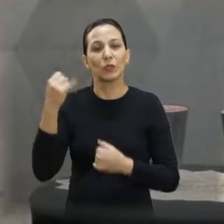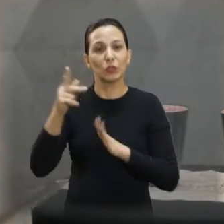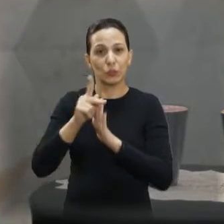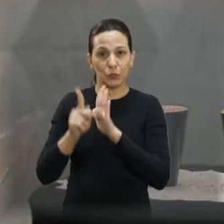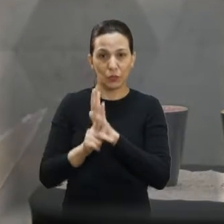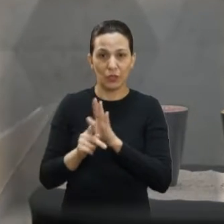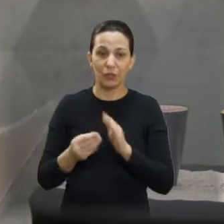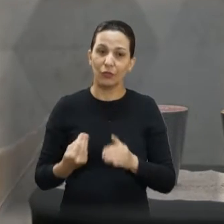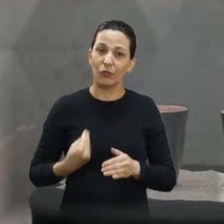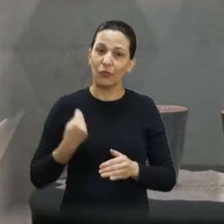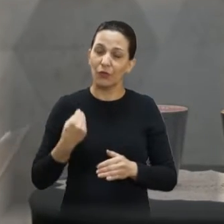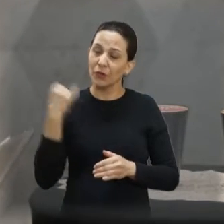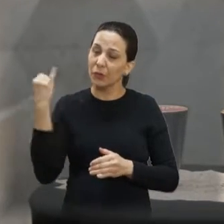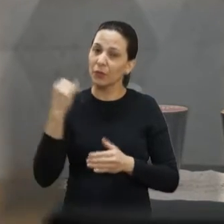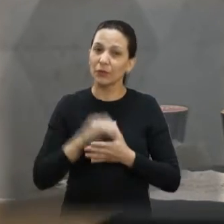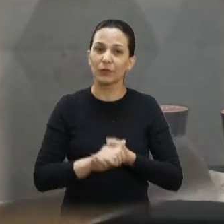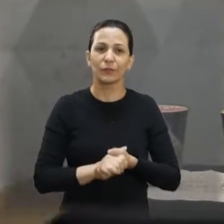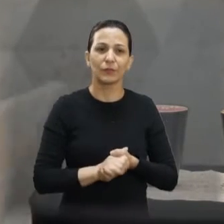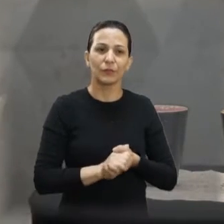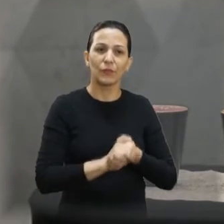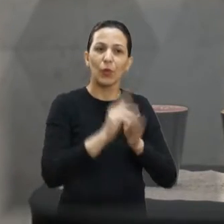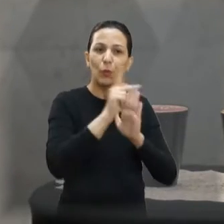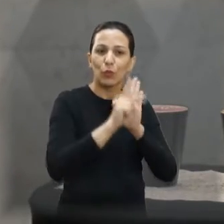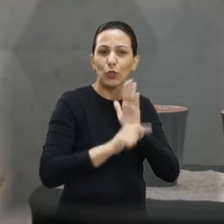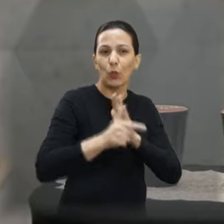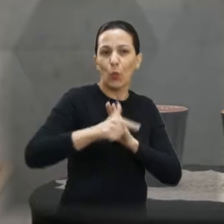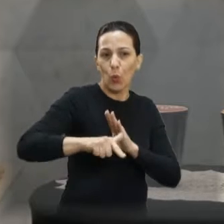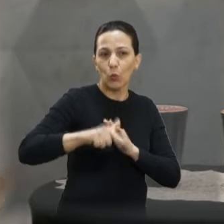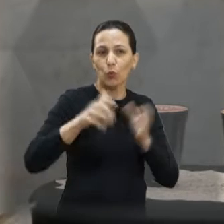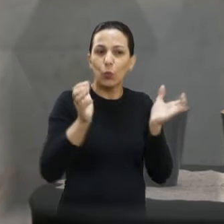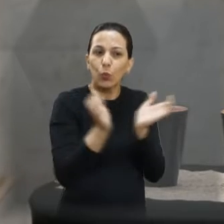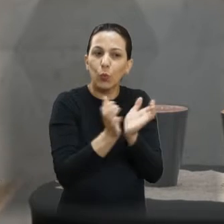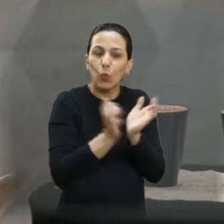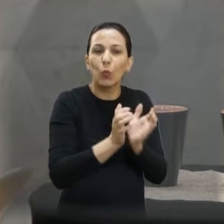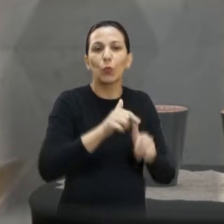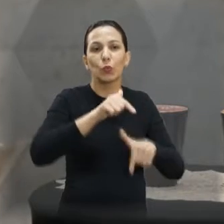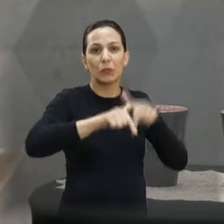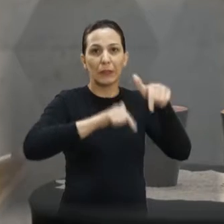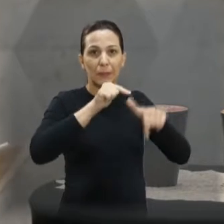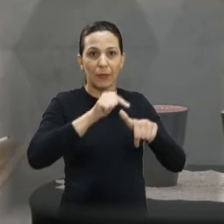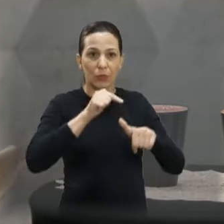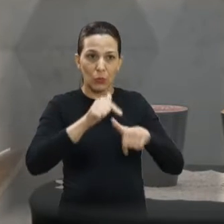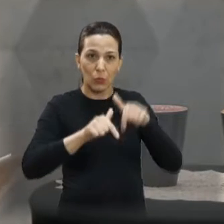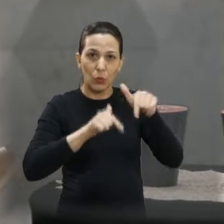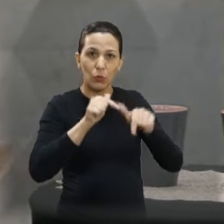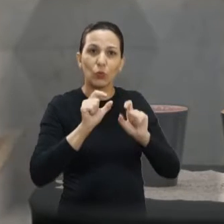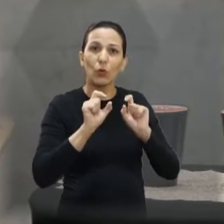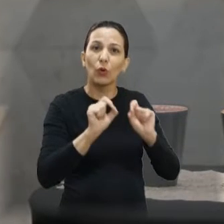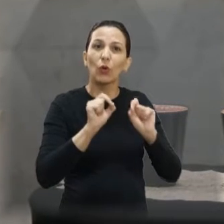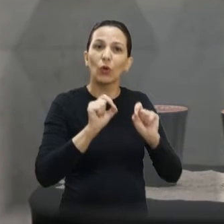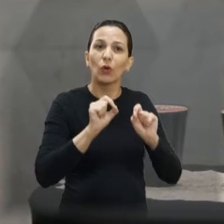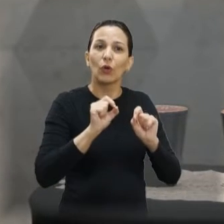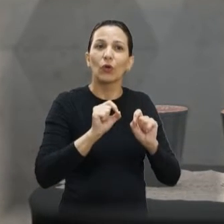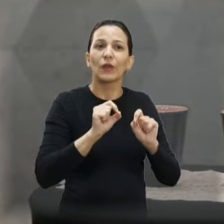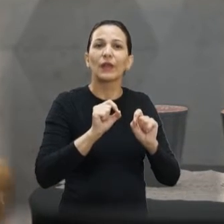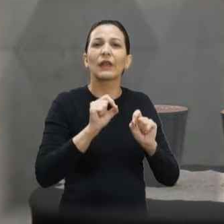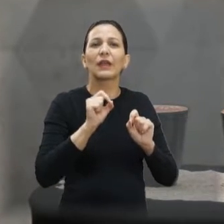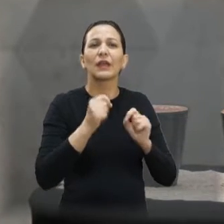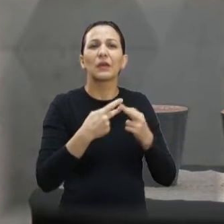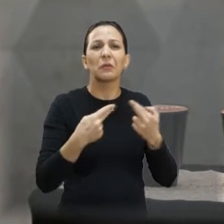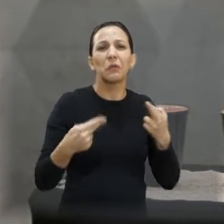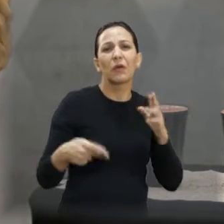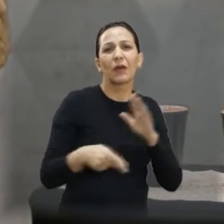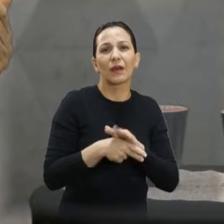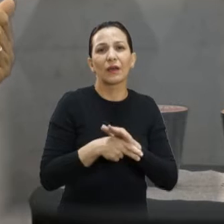vereador. Agora, falando em outro projeto, tem uma classe de trabalhadores aqui na cidade que atua desde o surgimento dos primeiros carros. Aliás,